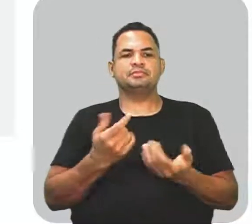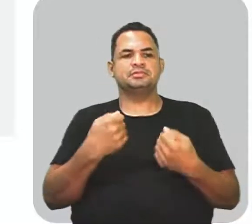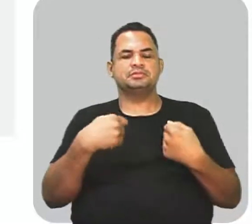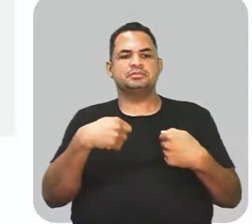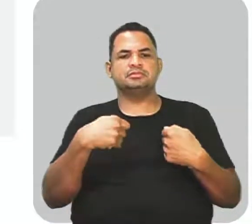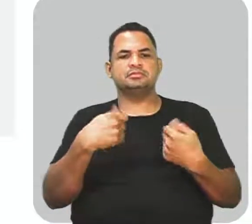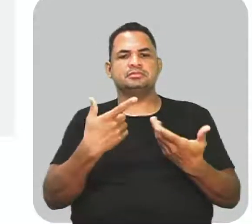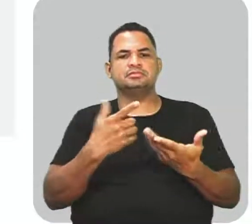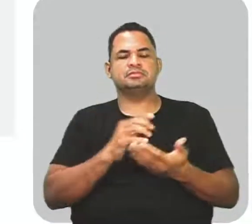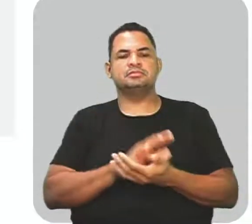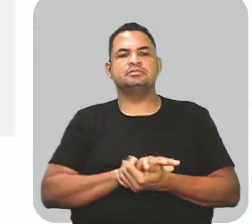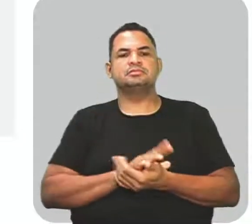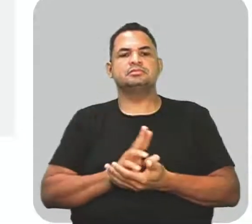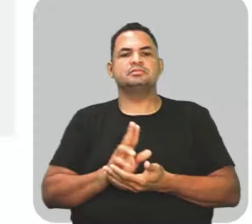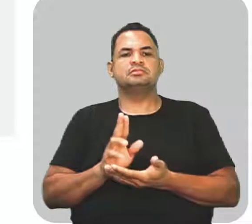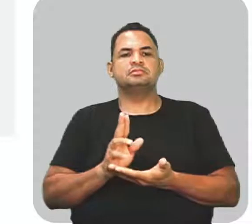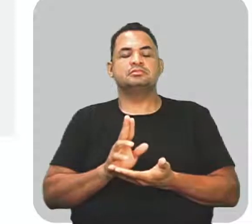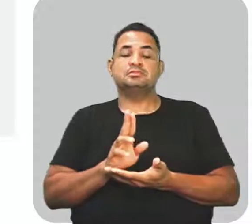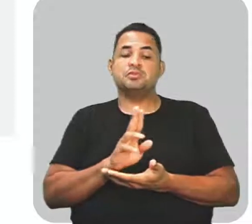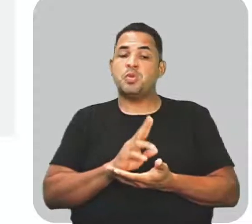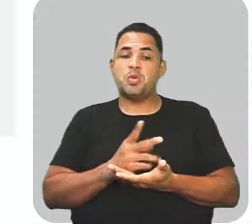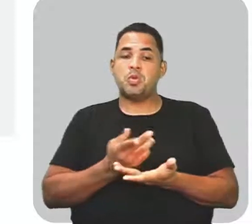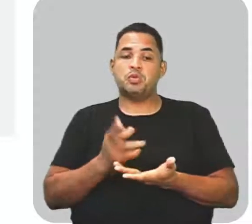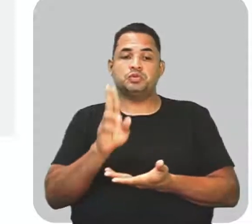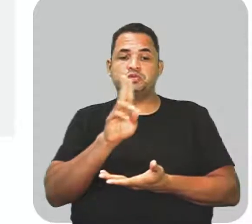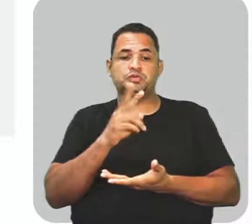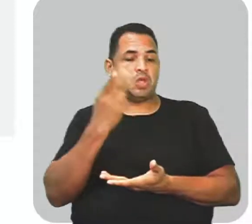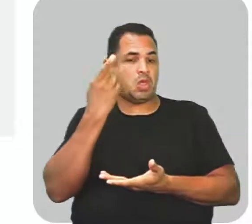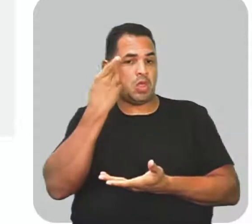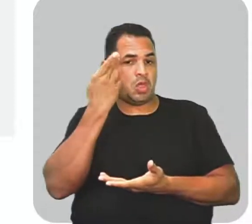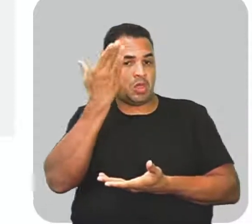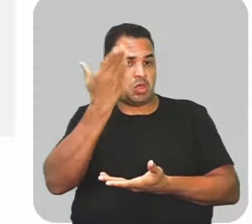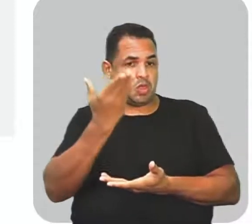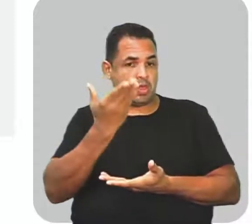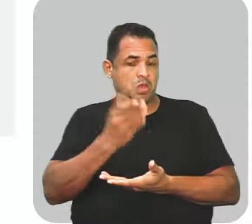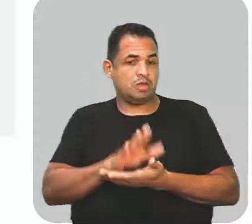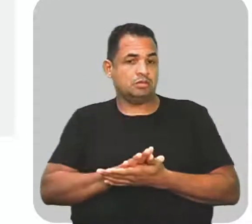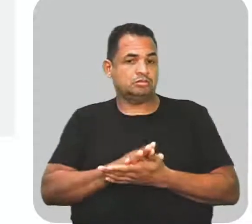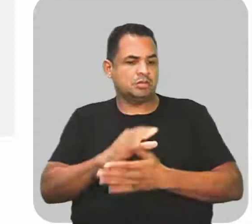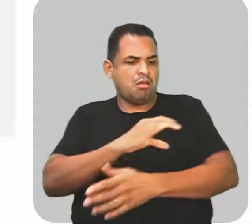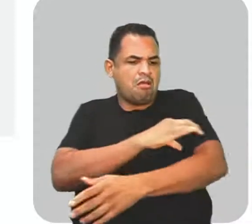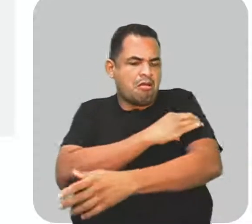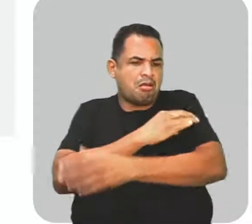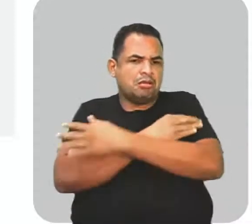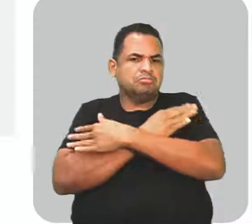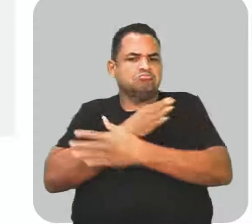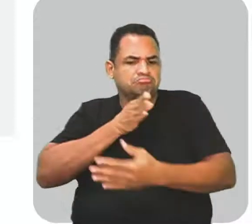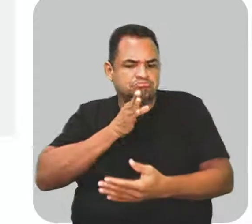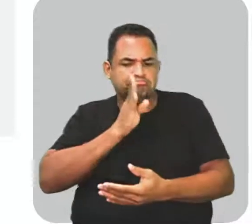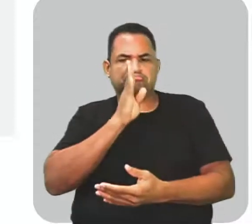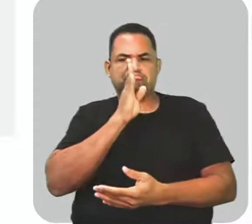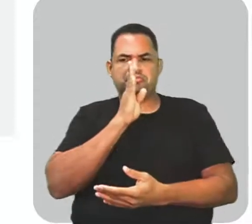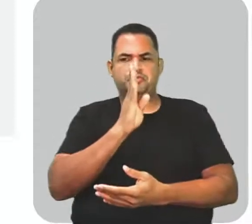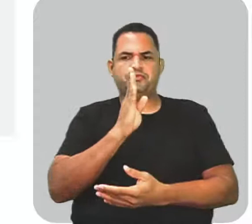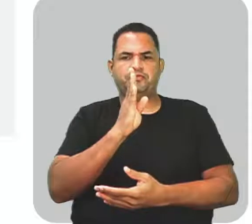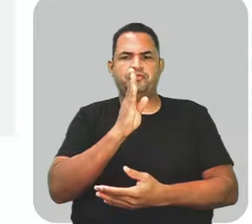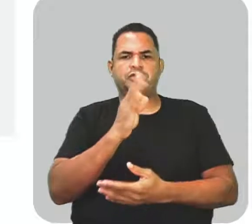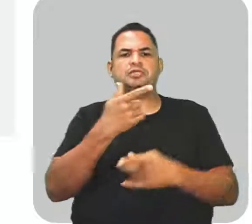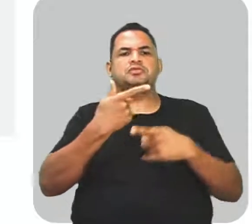tá? Mas a gente usa o quê? Propositalmente. Arregaçou as mangas e encarou de frente a situação,